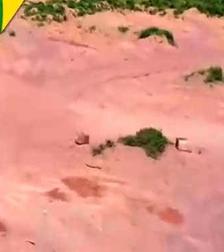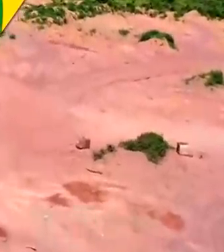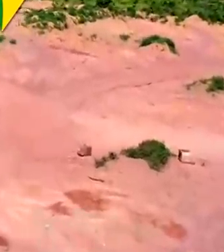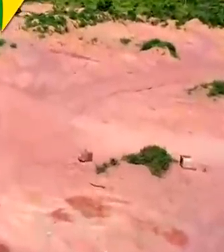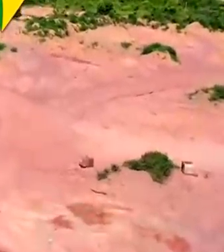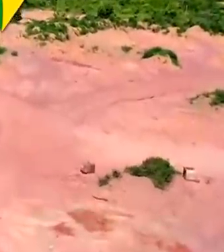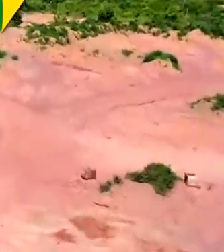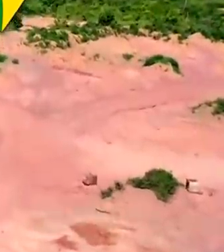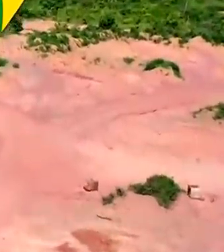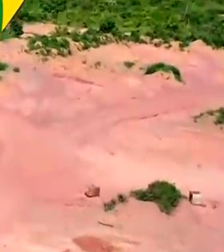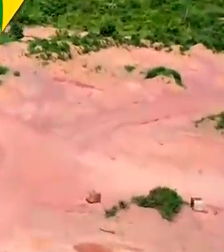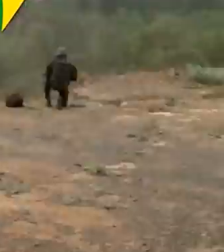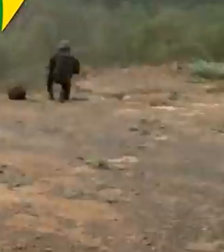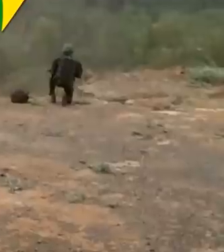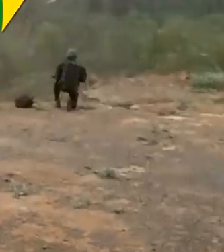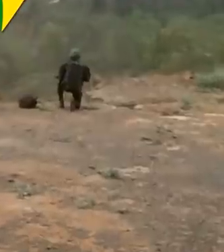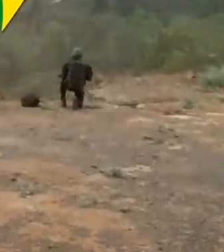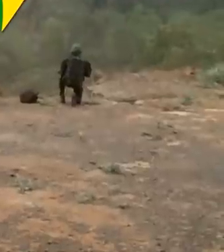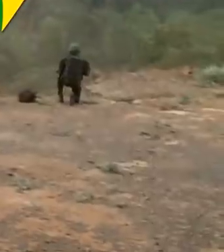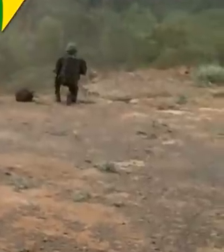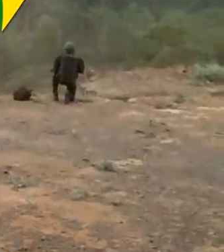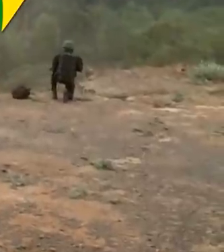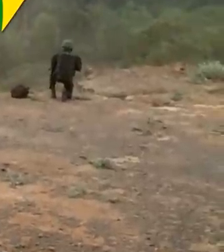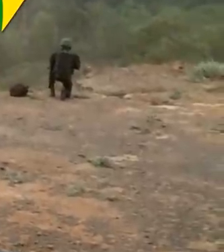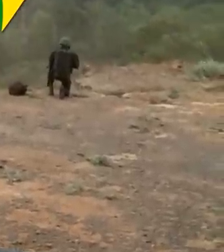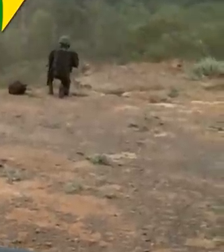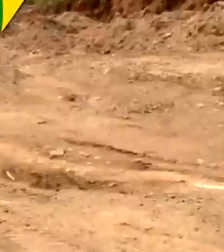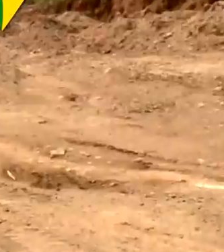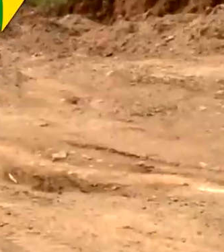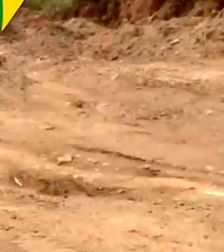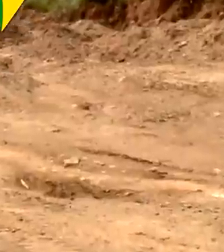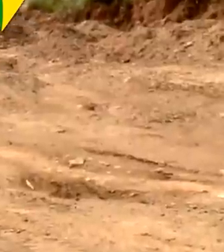Legenda Legenda Zanotto